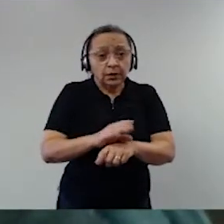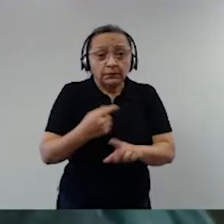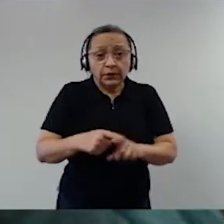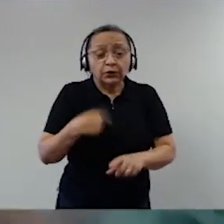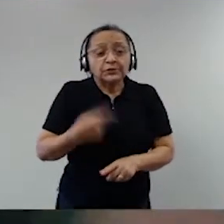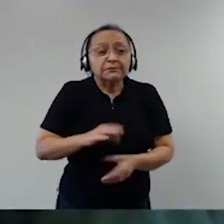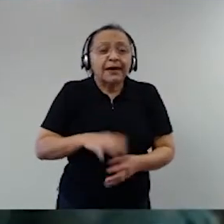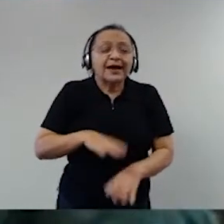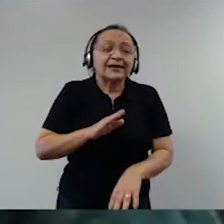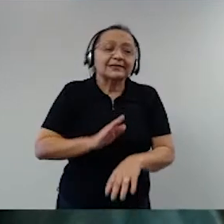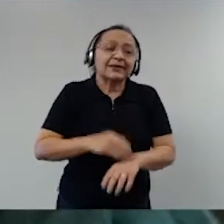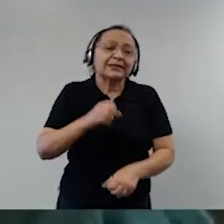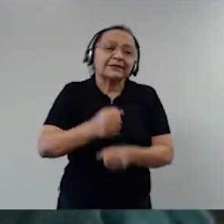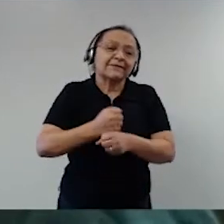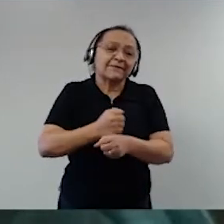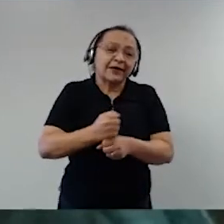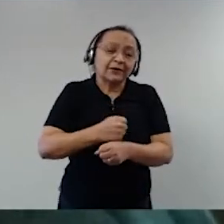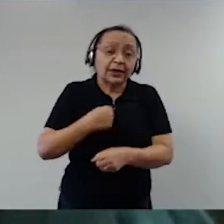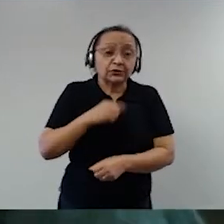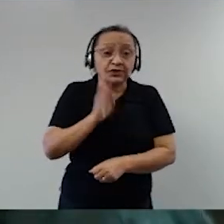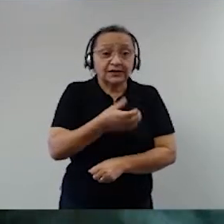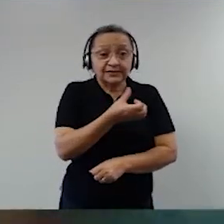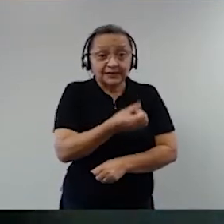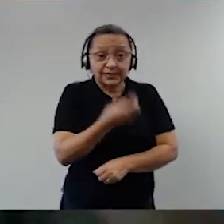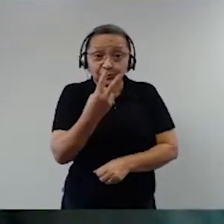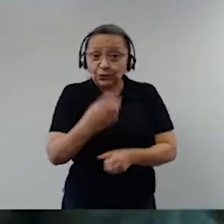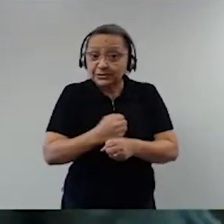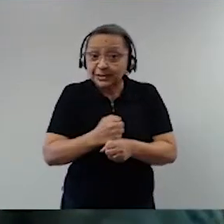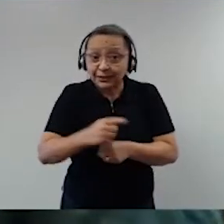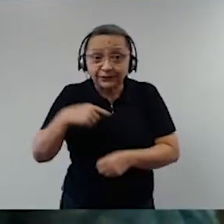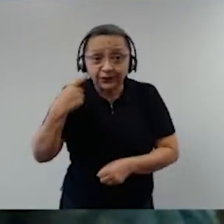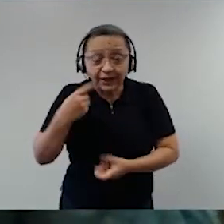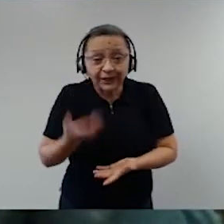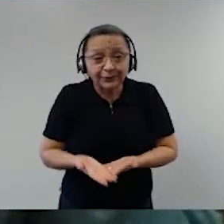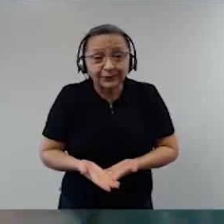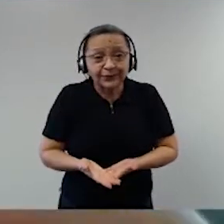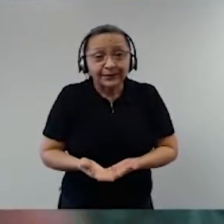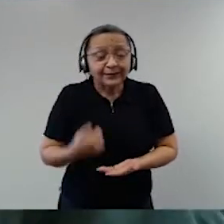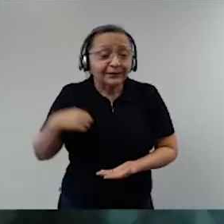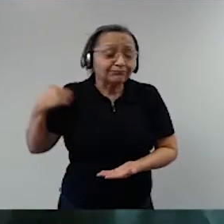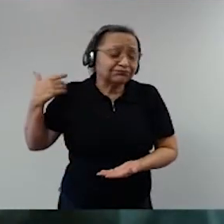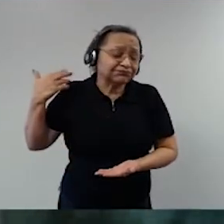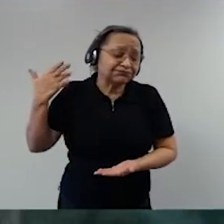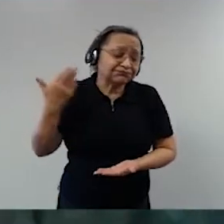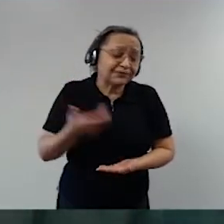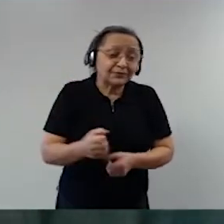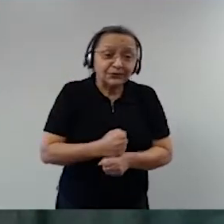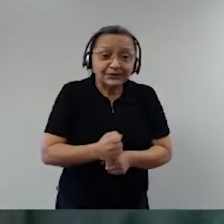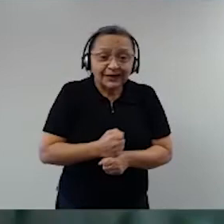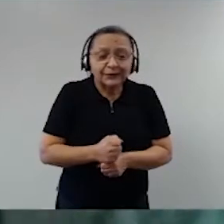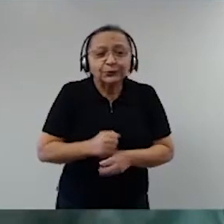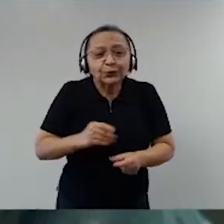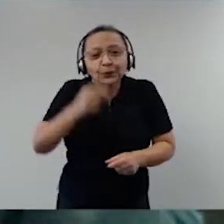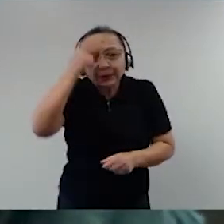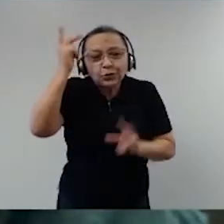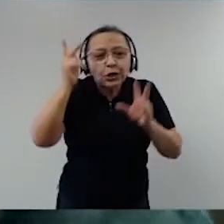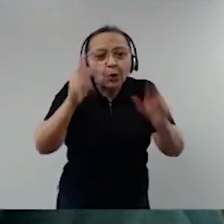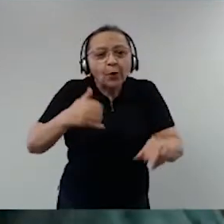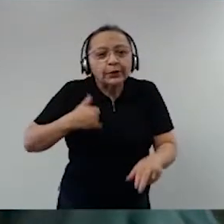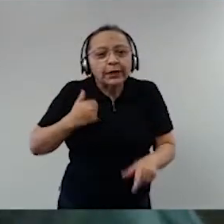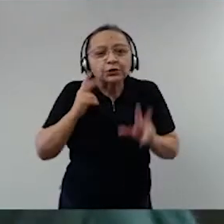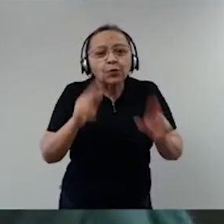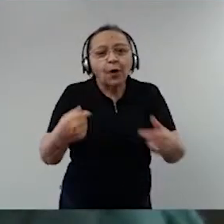advocacia, Flávio Manoel Gonçalves, Maria Garcia, Adilson Dallari, aqueles que estão na minha faixa etária.